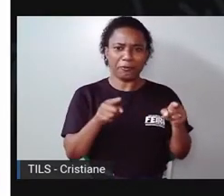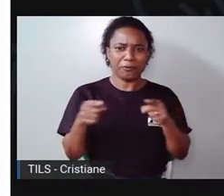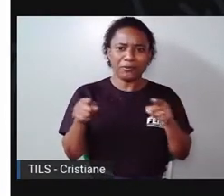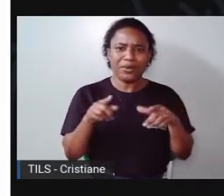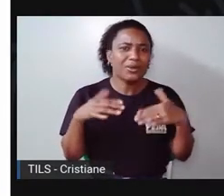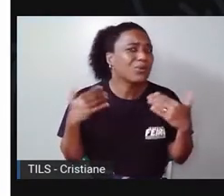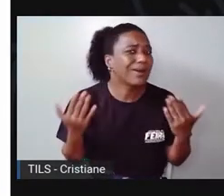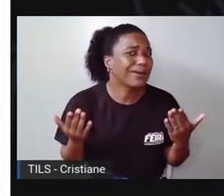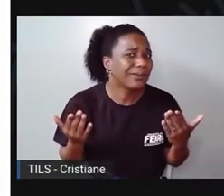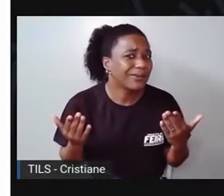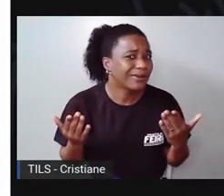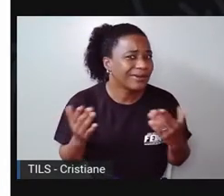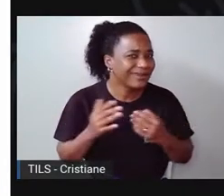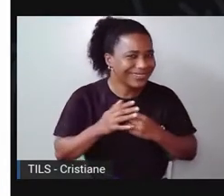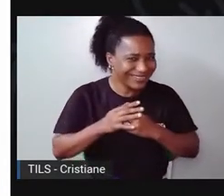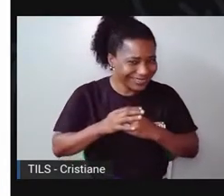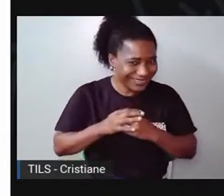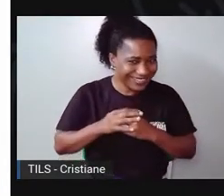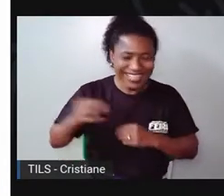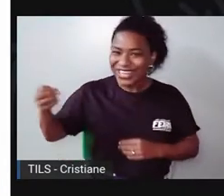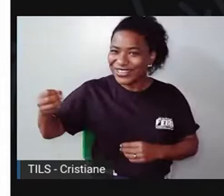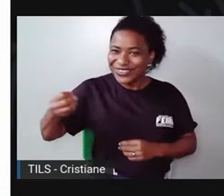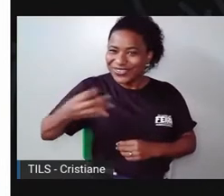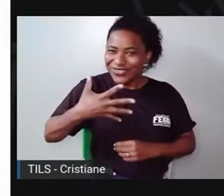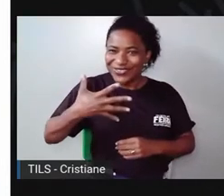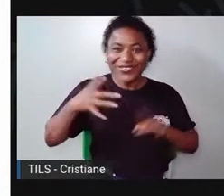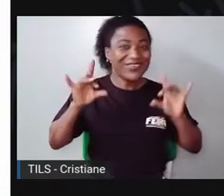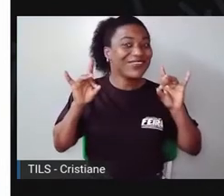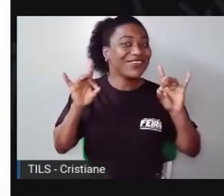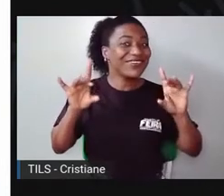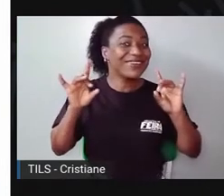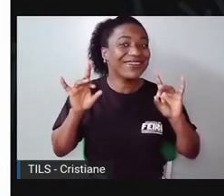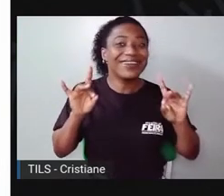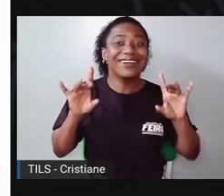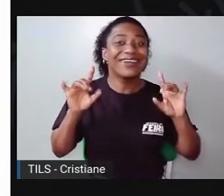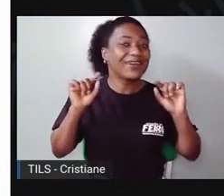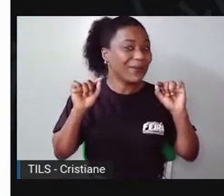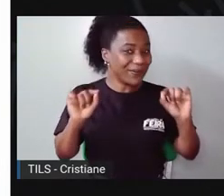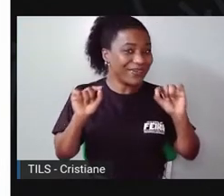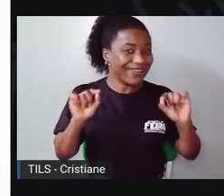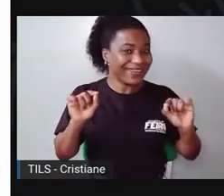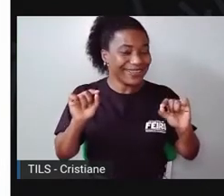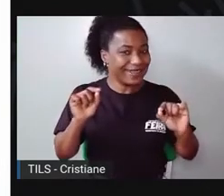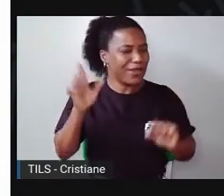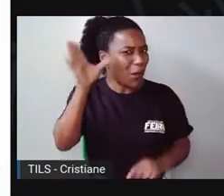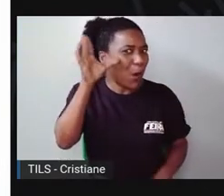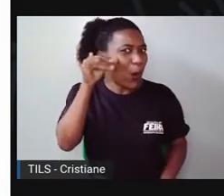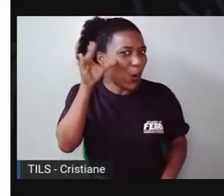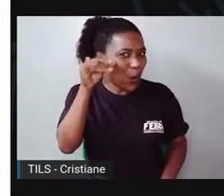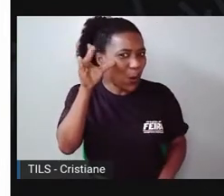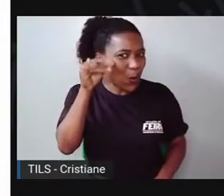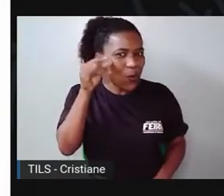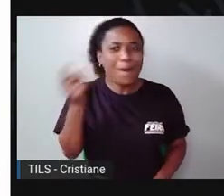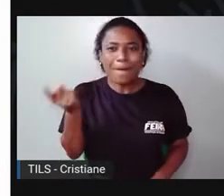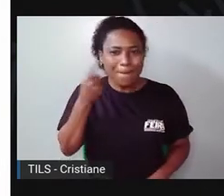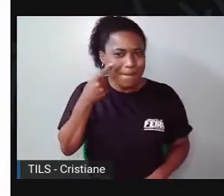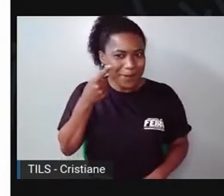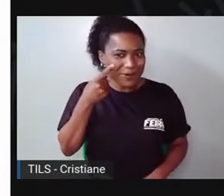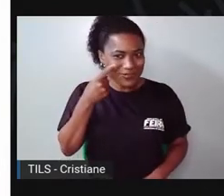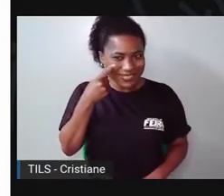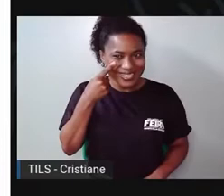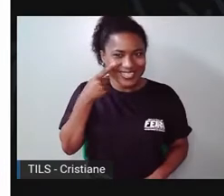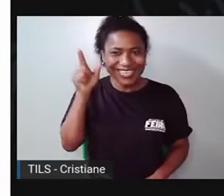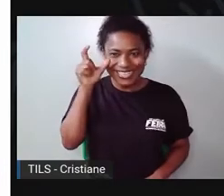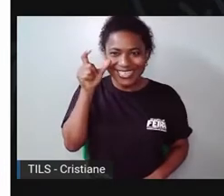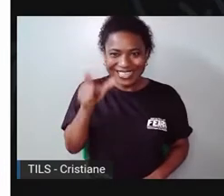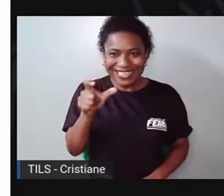hein? Que novidade é essa que a Procimeia vai trazer? Eu estou curiosa. E você? Vamos convidá-la? Ela